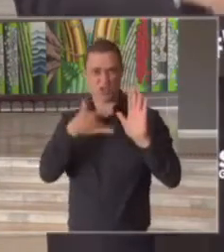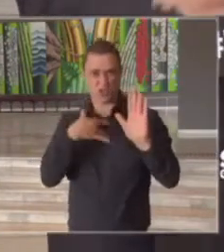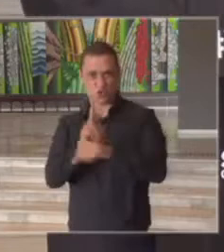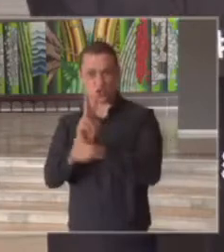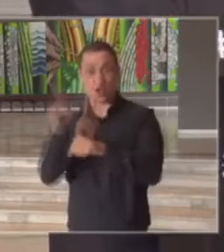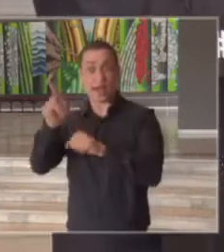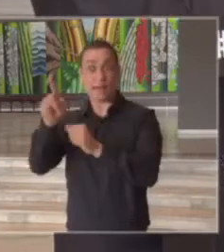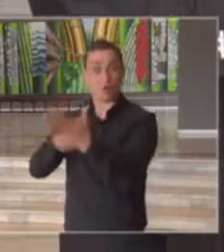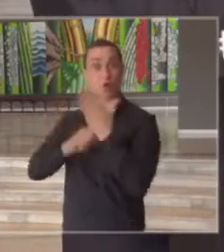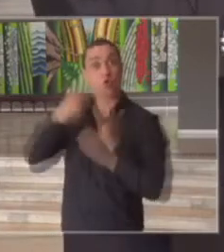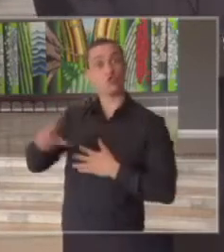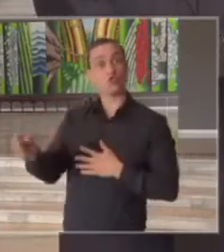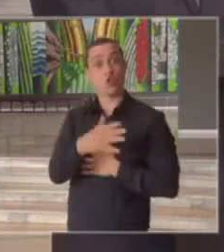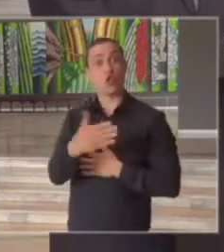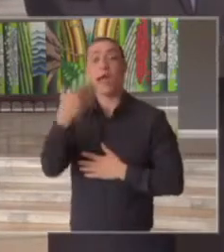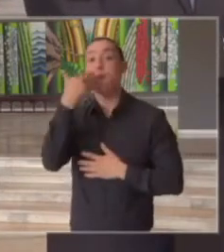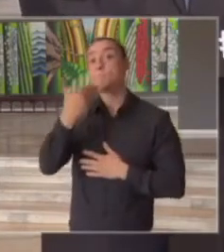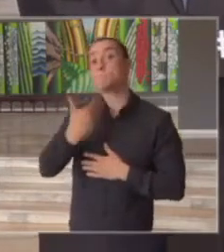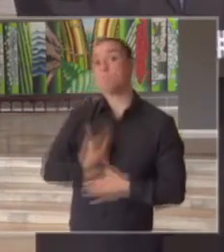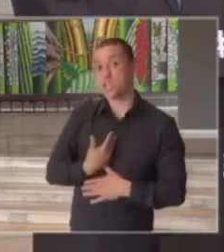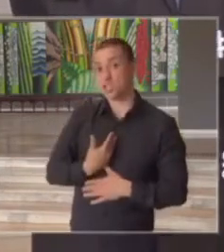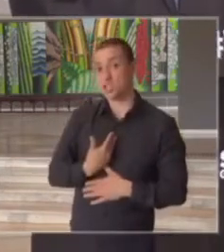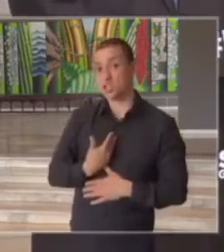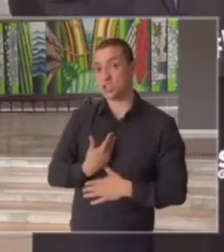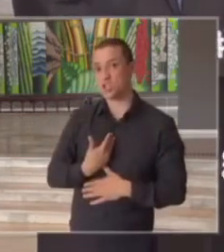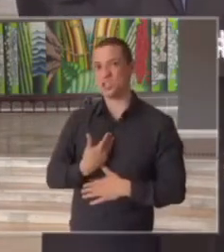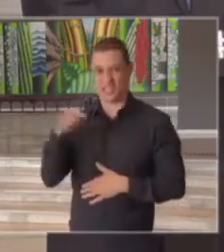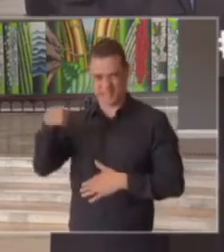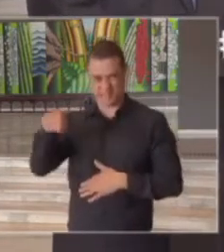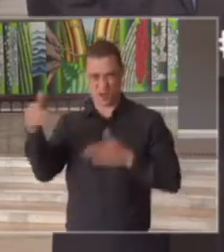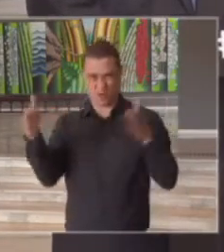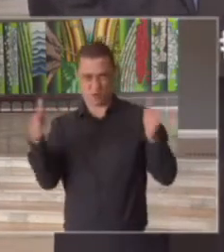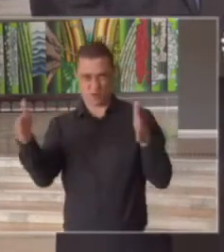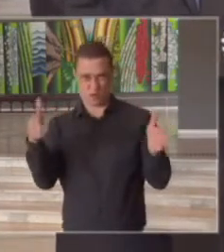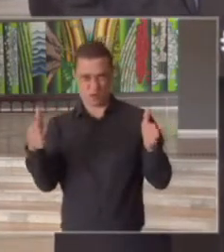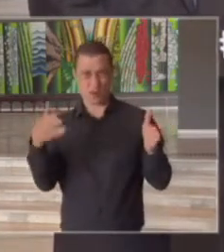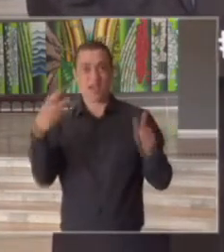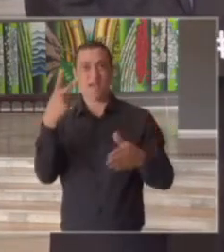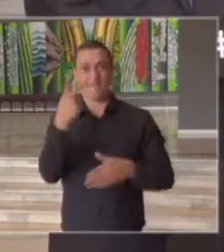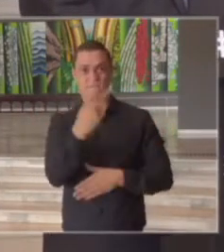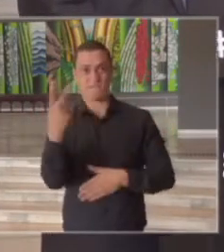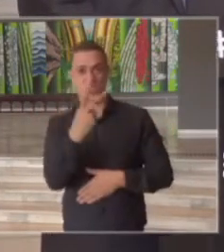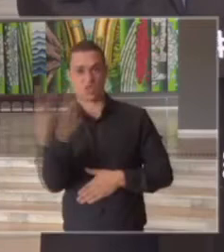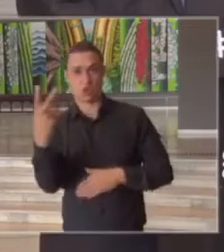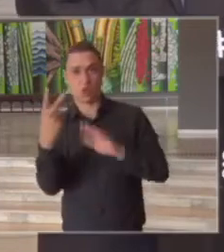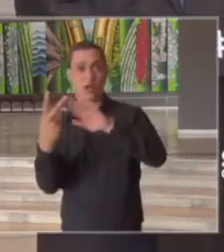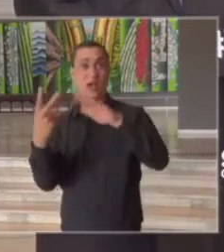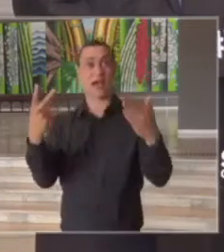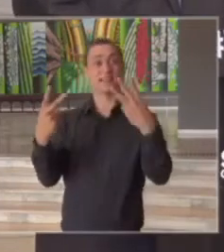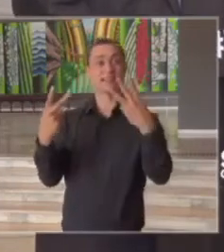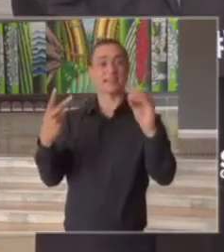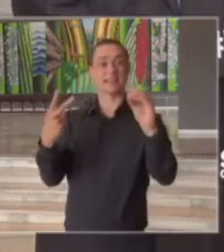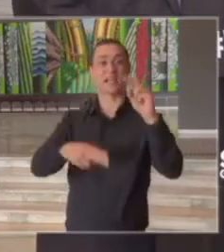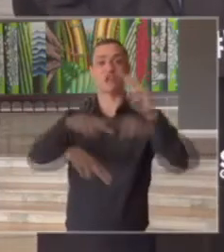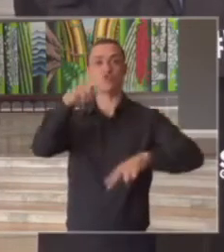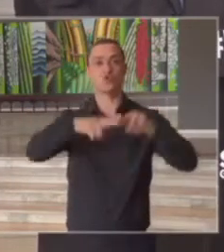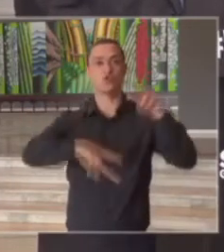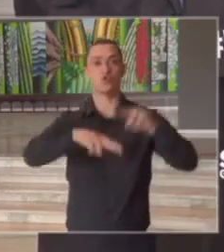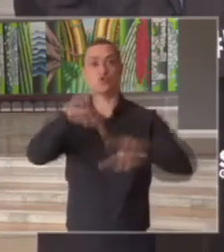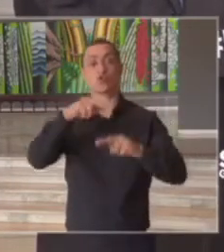incluía uma solicitação para entre esse período de 22 a 30 de junho se